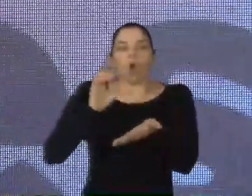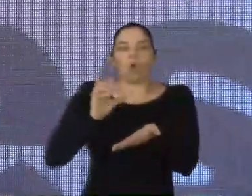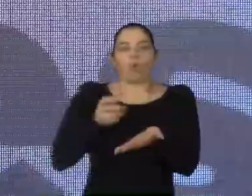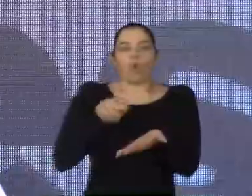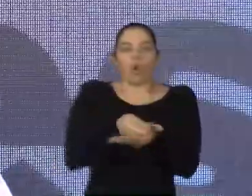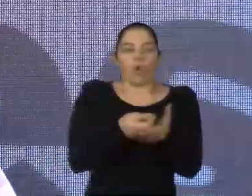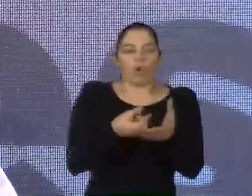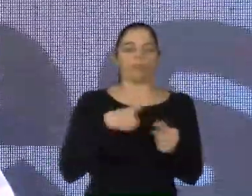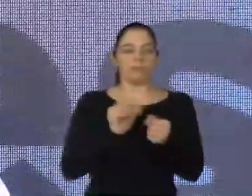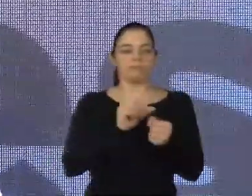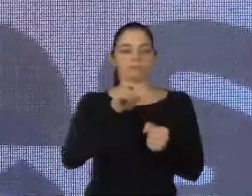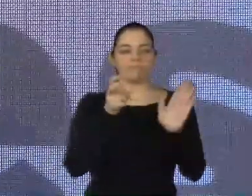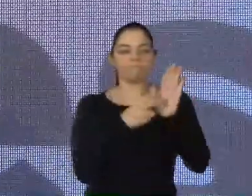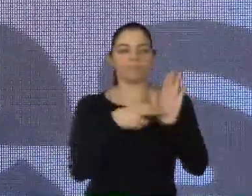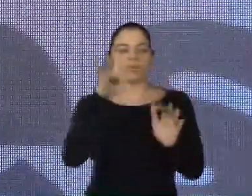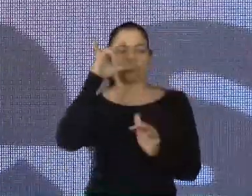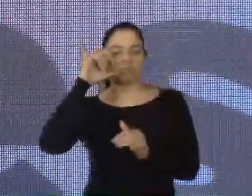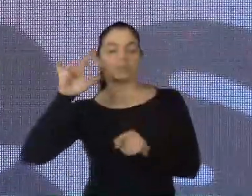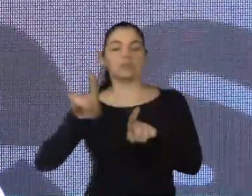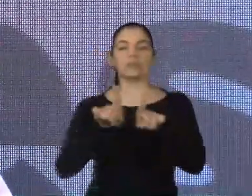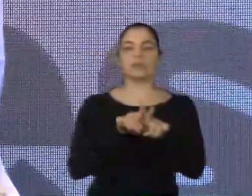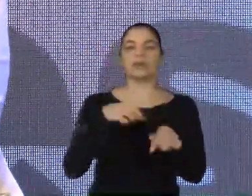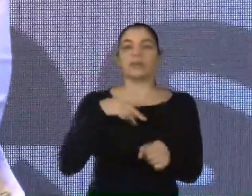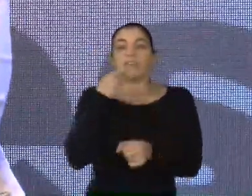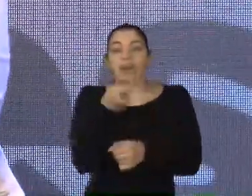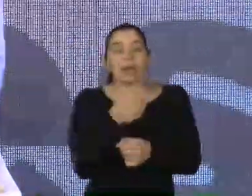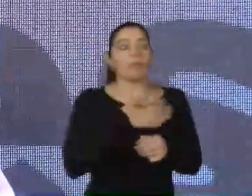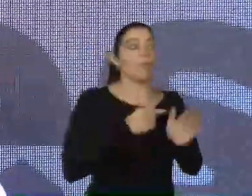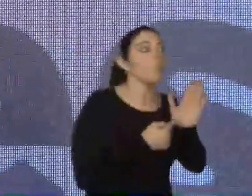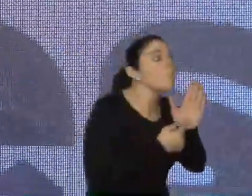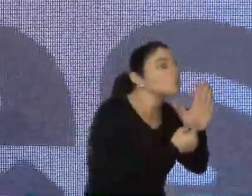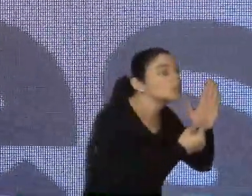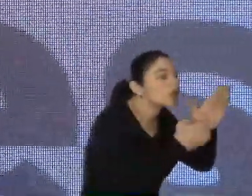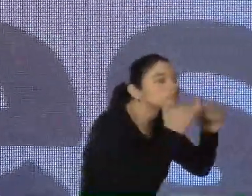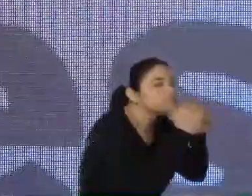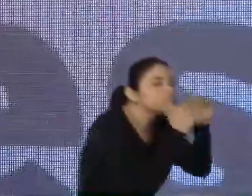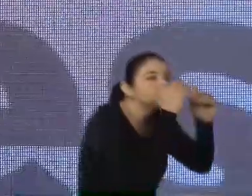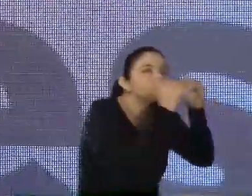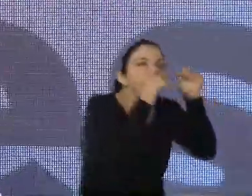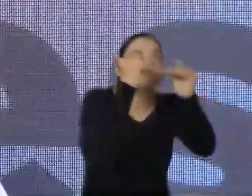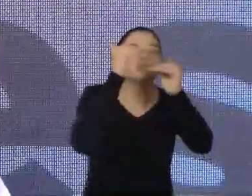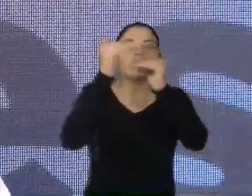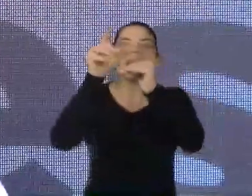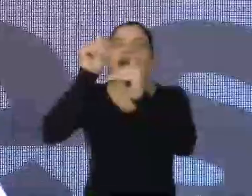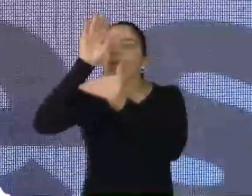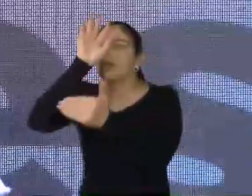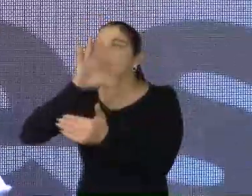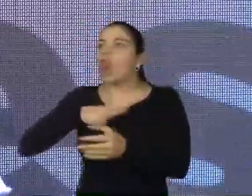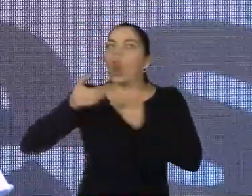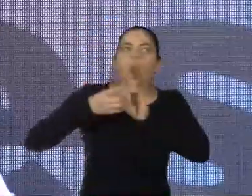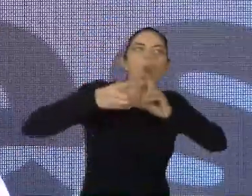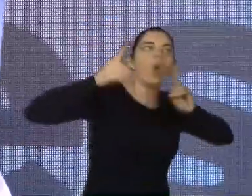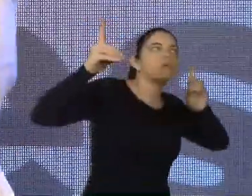os amigos e a família mais próxima às rotinas da criança e mostrar o desenvolvimento dele para quem estivesse perto, para quem estivesse longe,